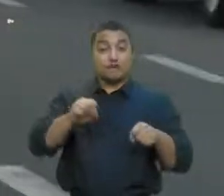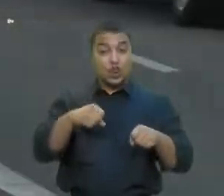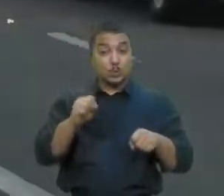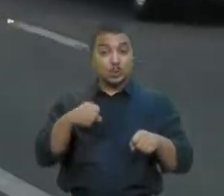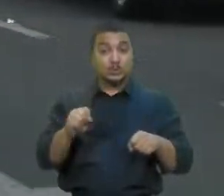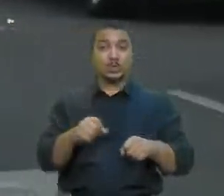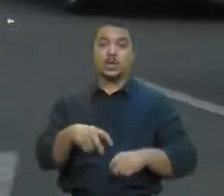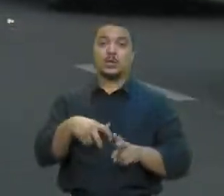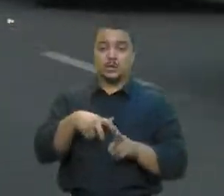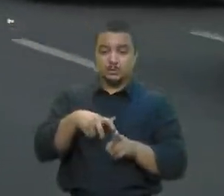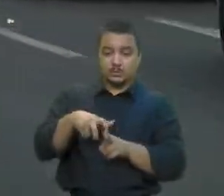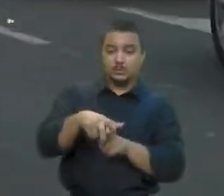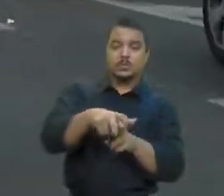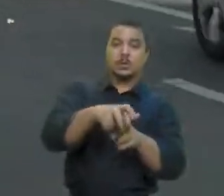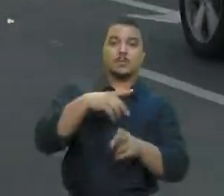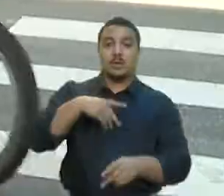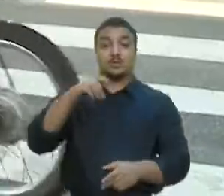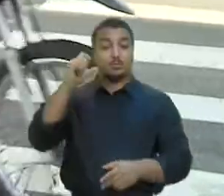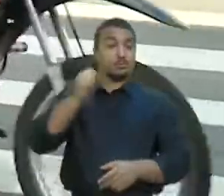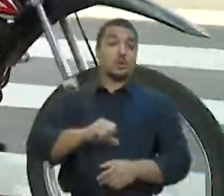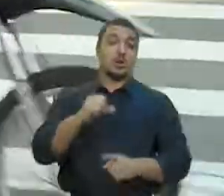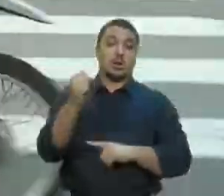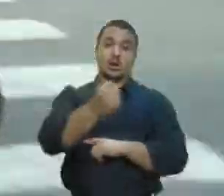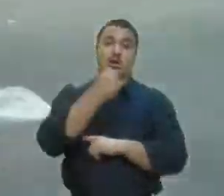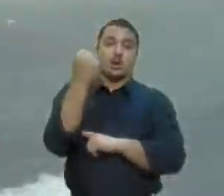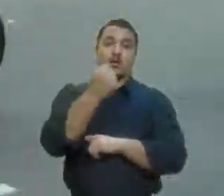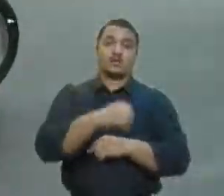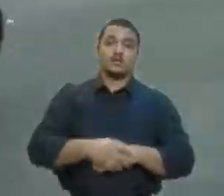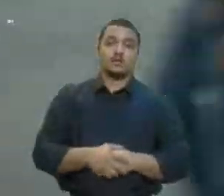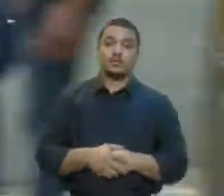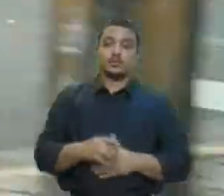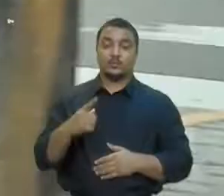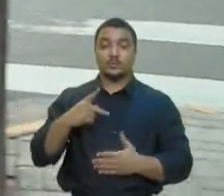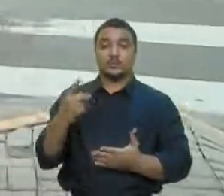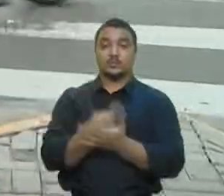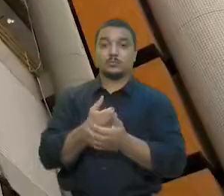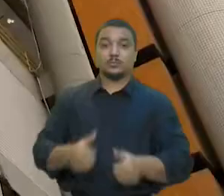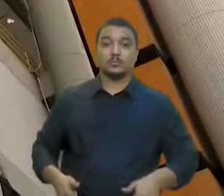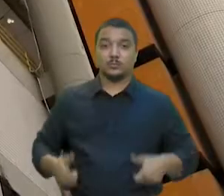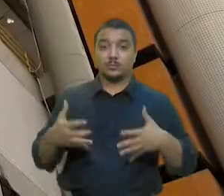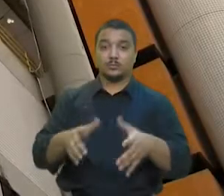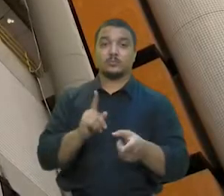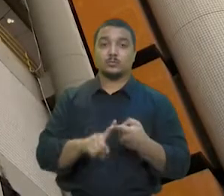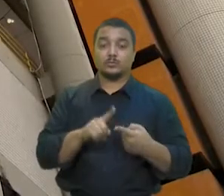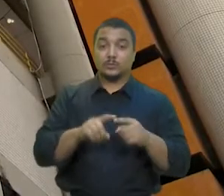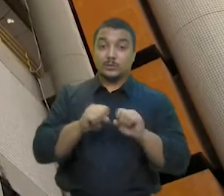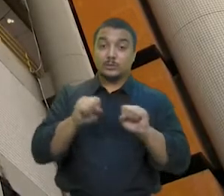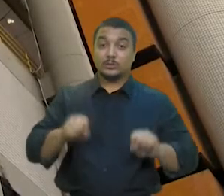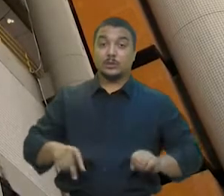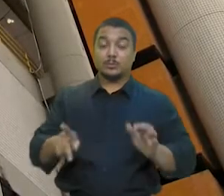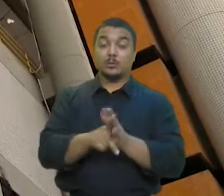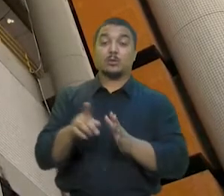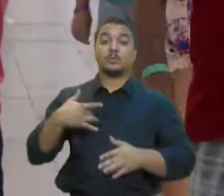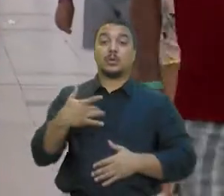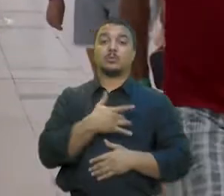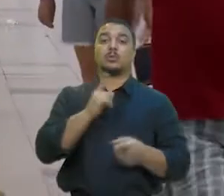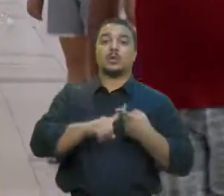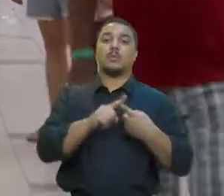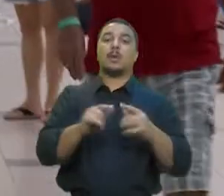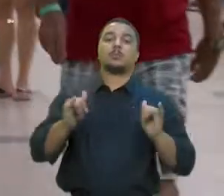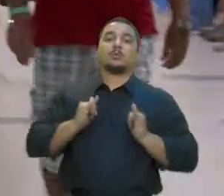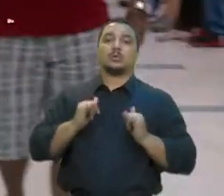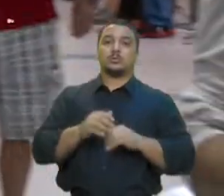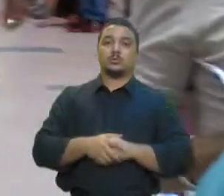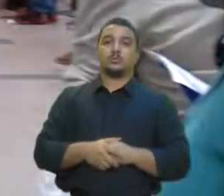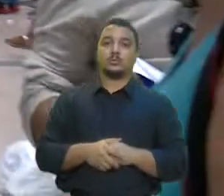consequências são ainda mais graves. Sem falar nos custos que geram para o sistema de saúde e para a previdência social. Um estudo